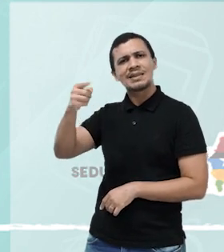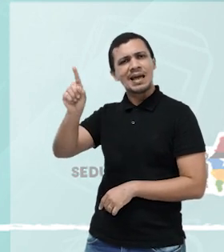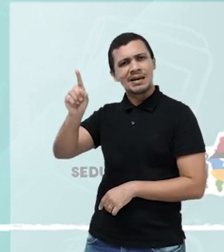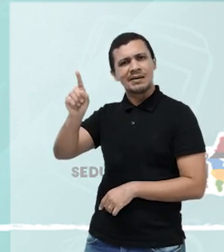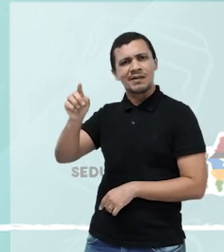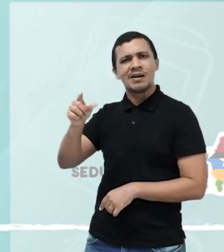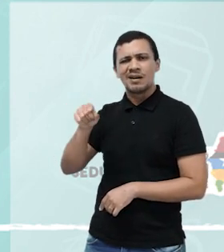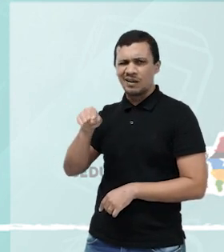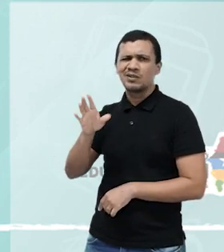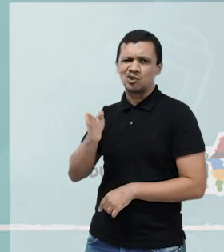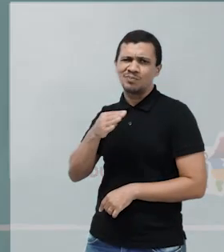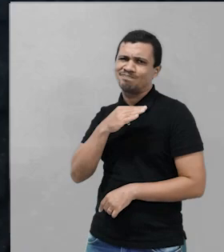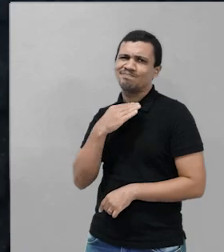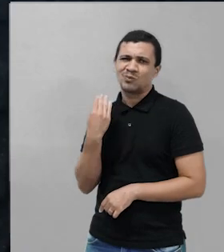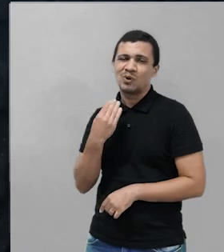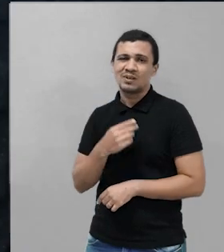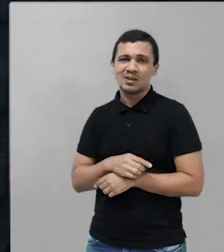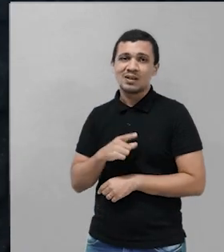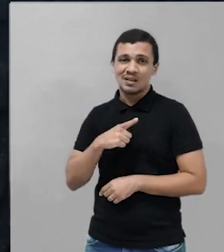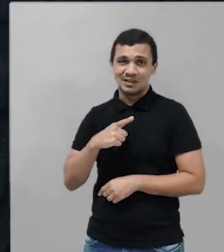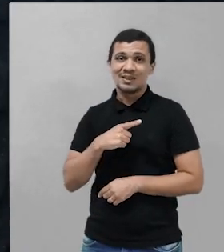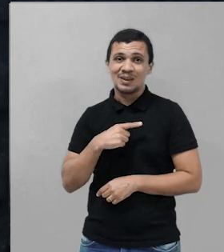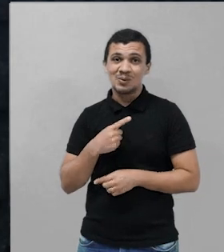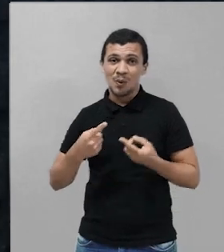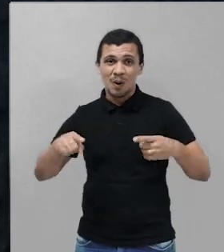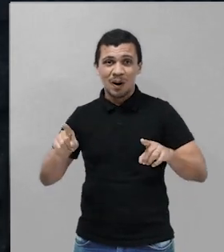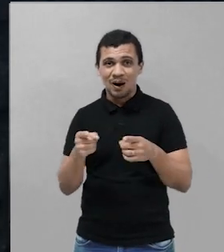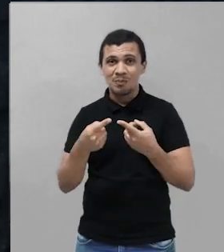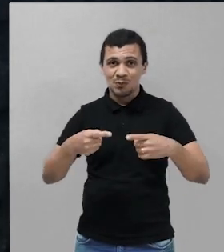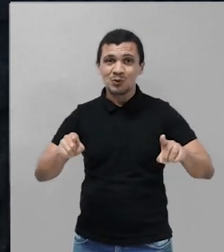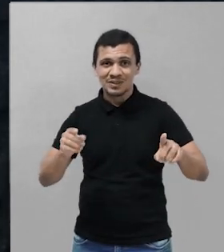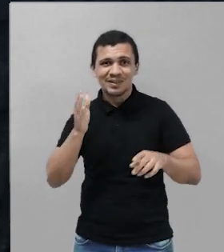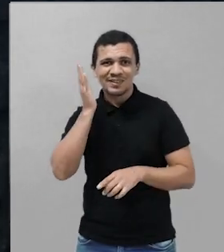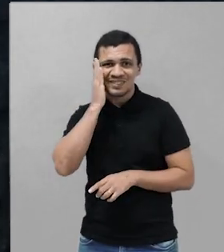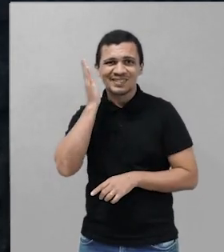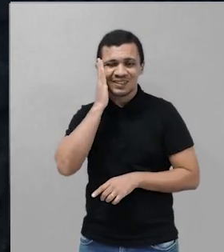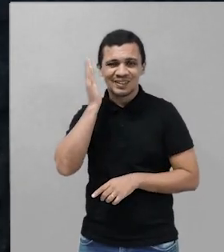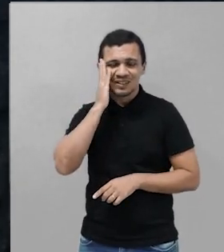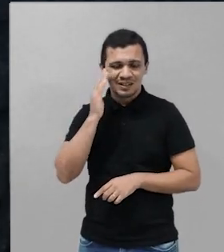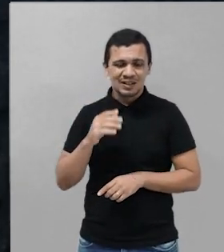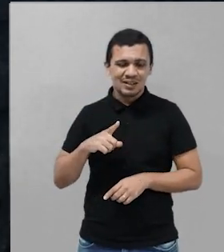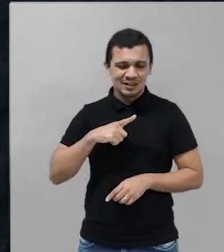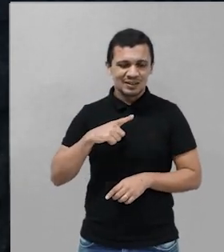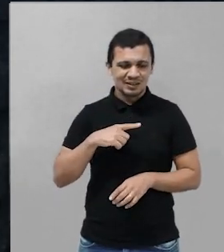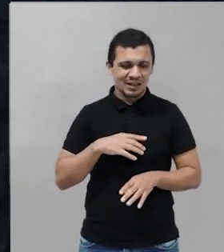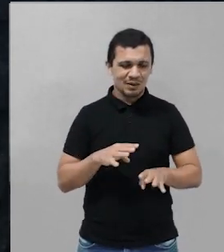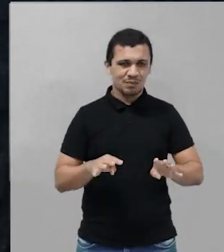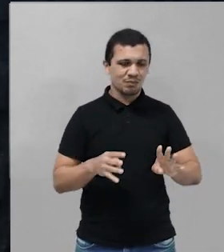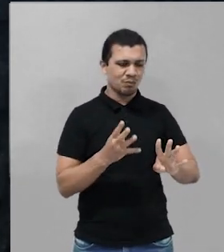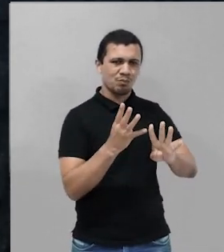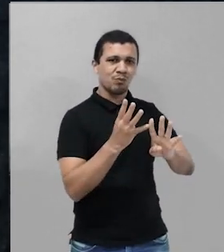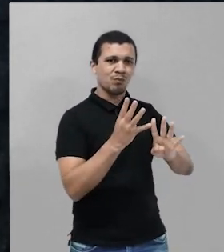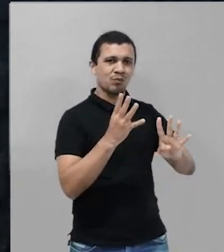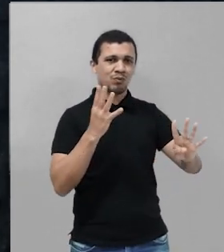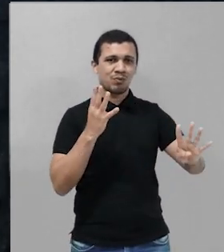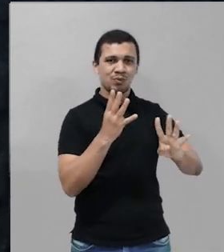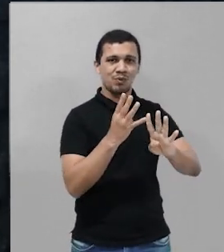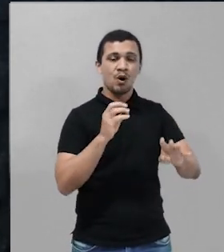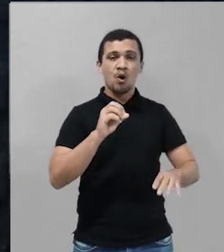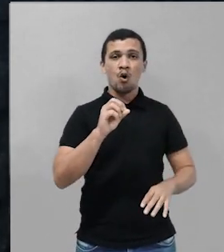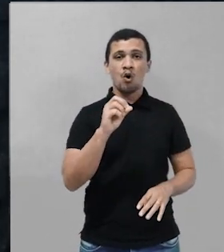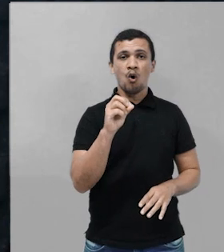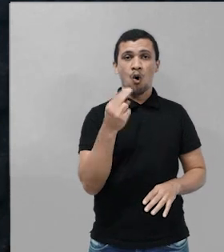que cantadas deixam bem claro. Dança em forma de cordão, uma fila indiana, ou em forma circular.